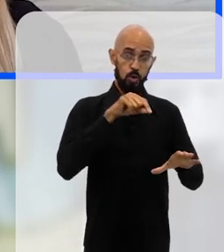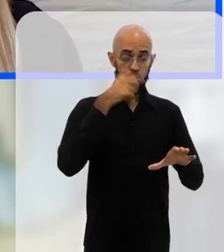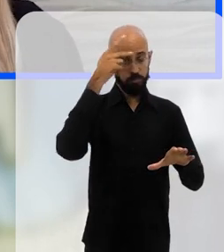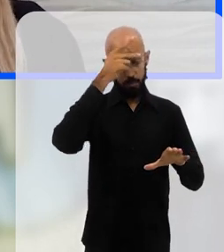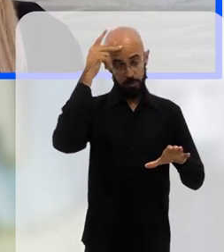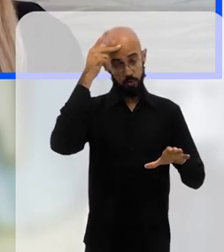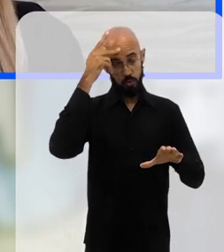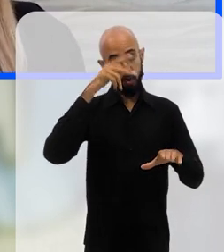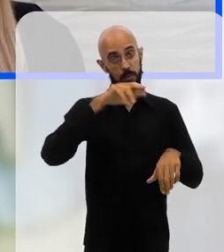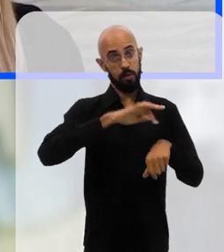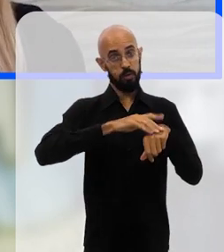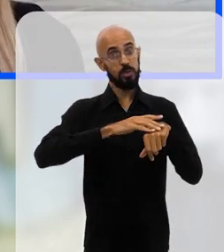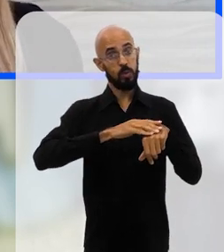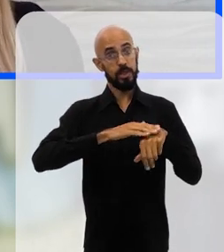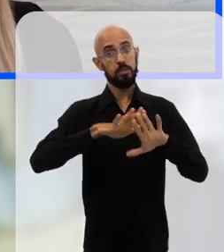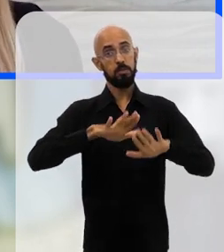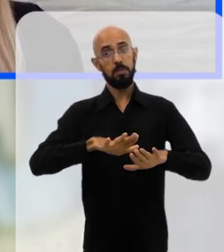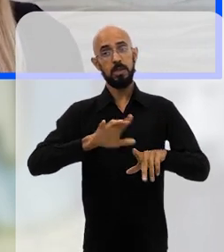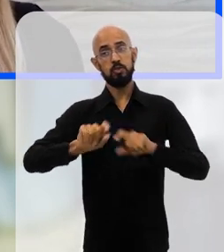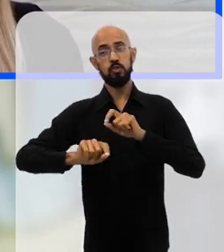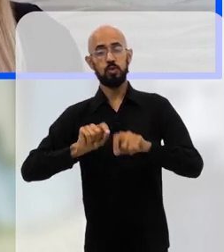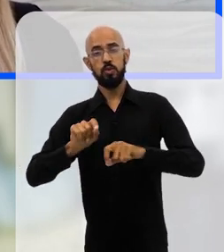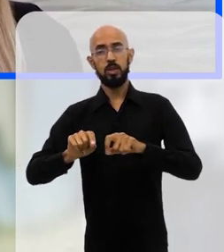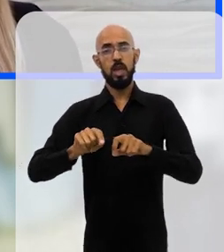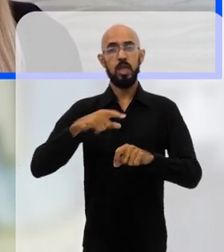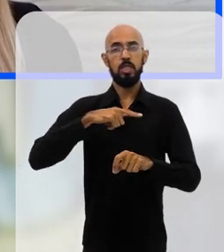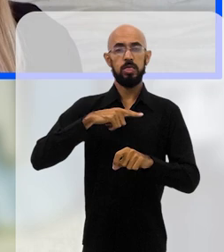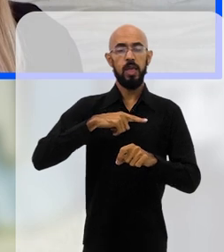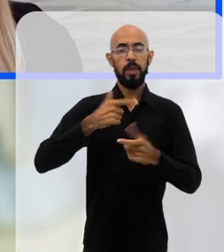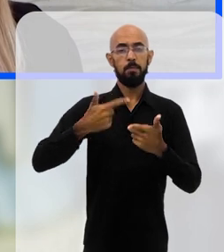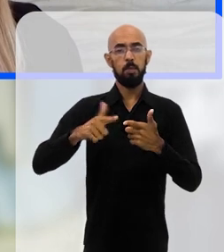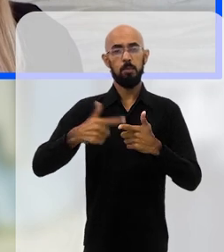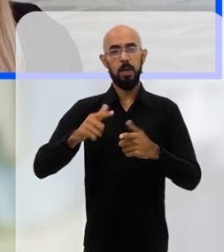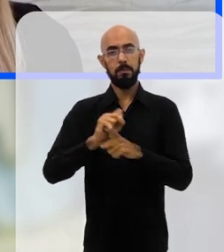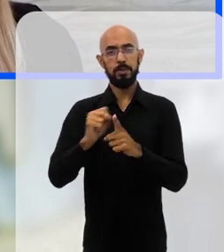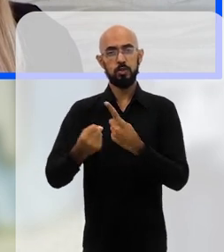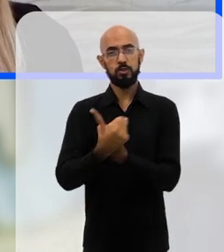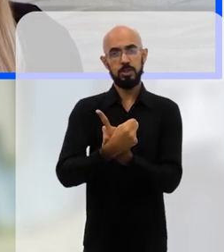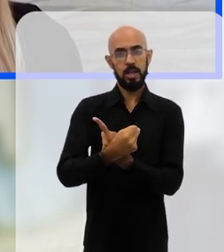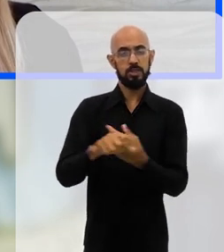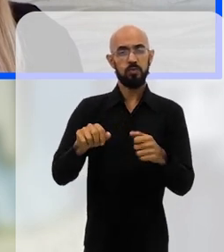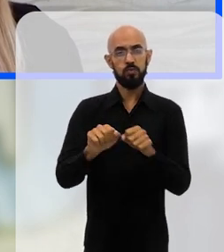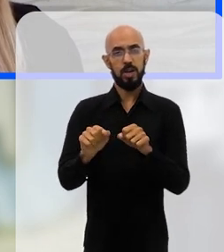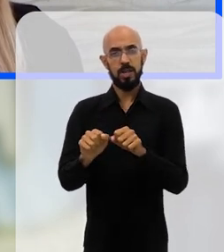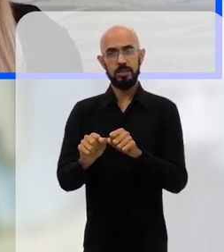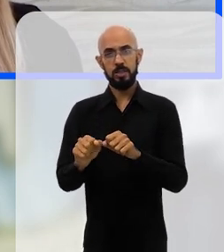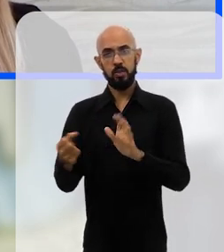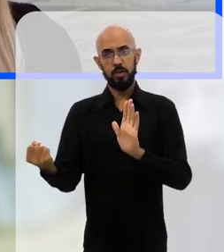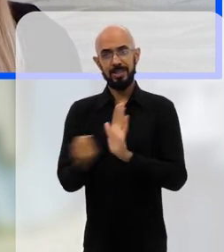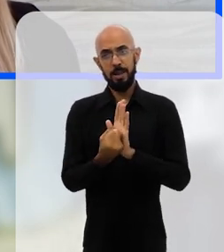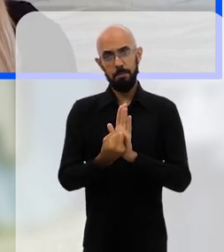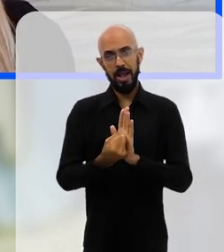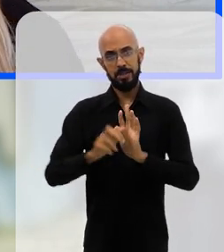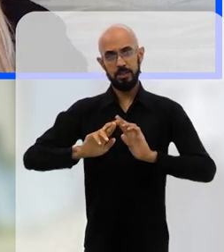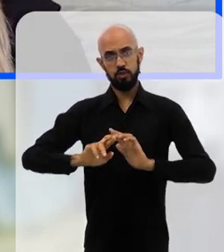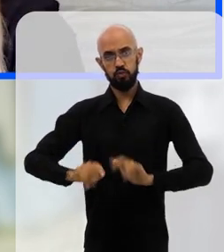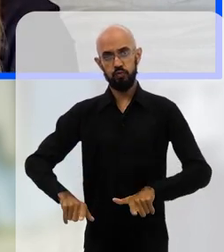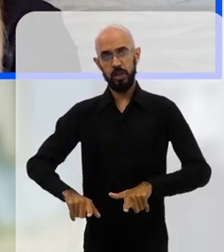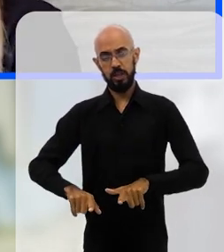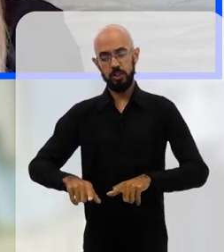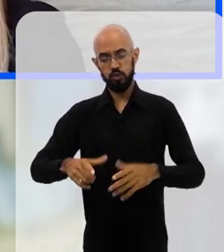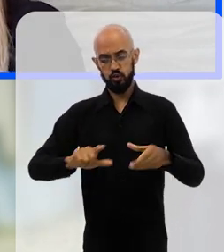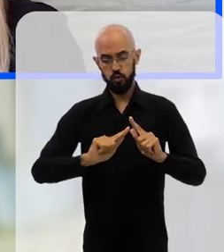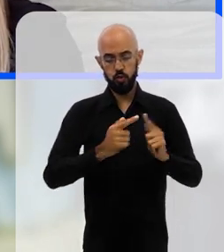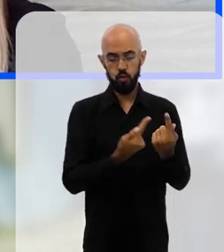infecta, condicionantes sociais fazem com que o impacto da pandemia seja